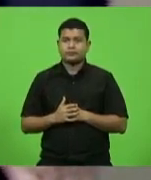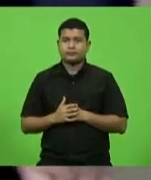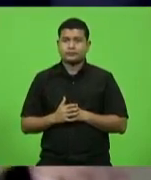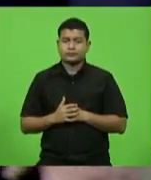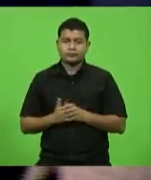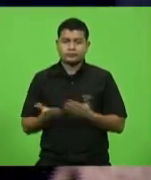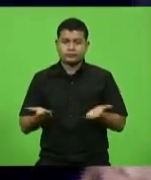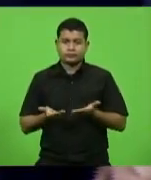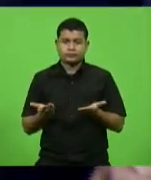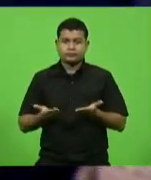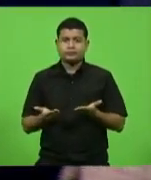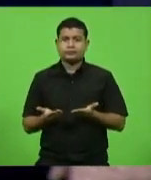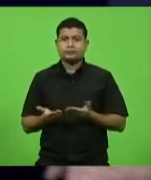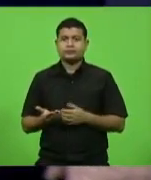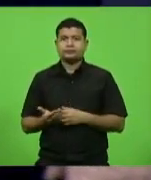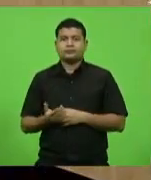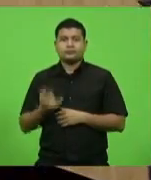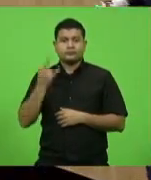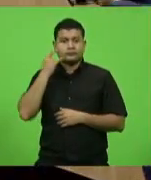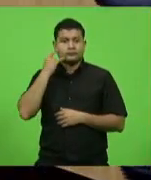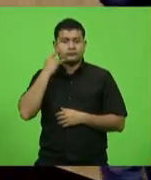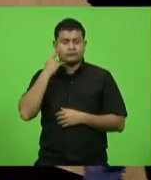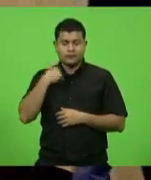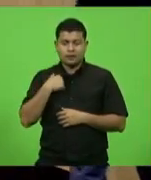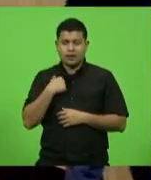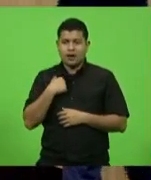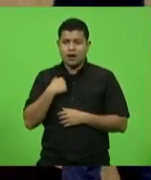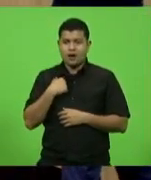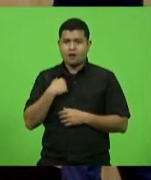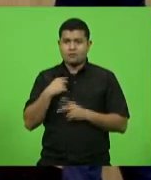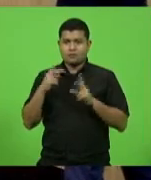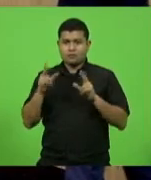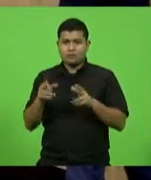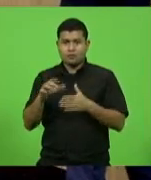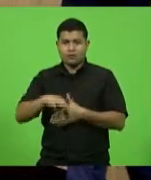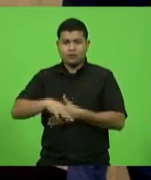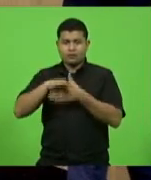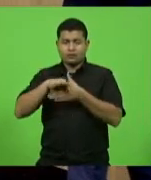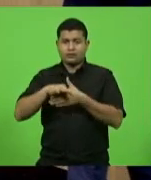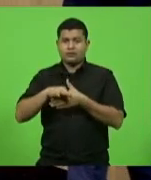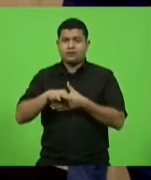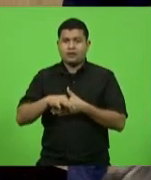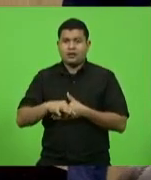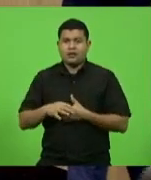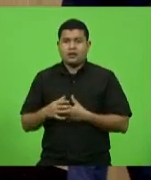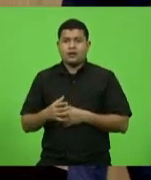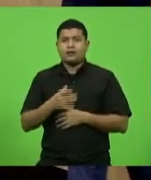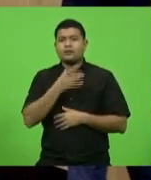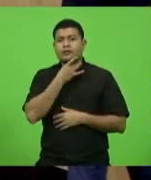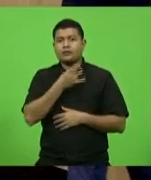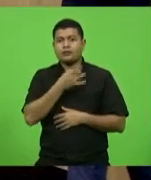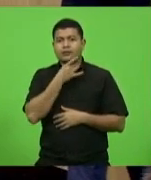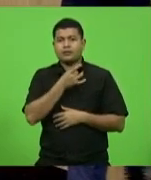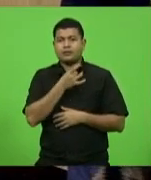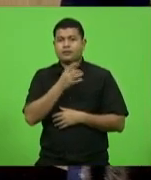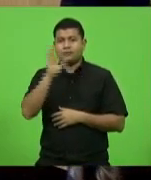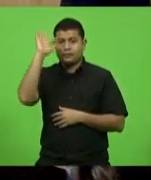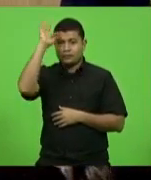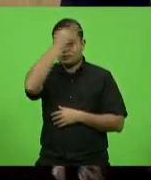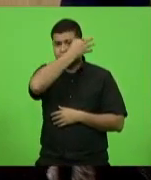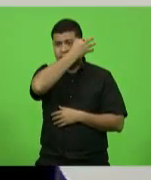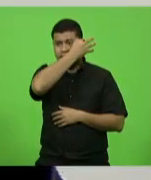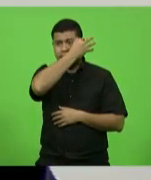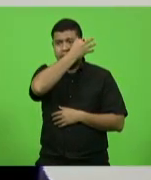Mauro de Nadal? Seguindo o deputado, senhor secretário, Valdir Cobalquini, Fabiano da Luz,